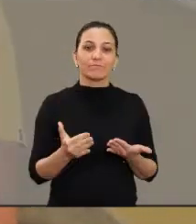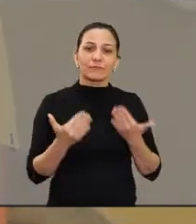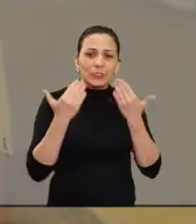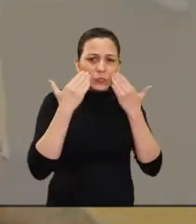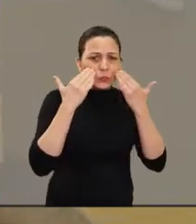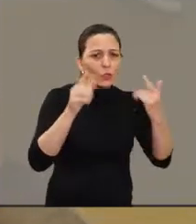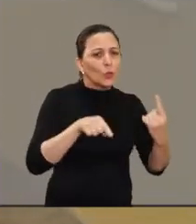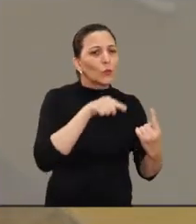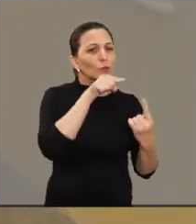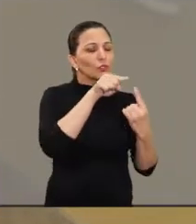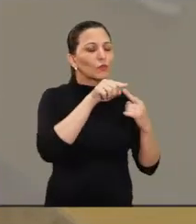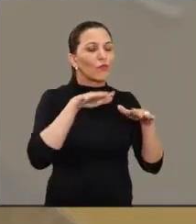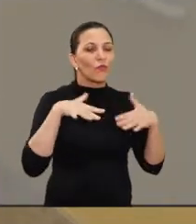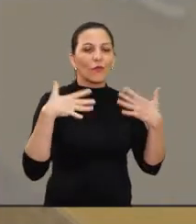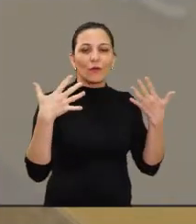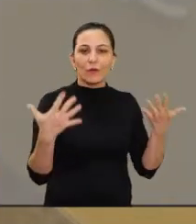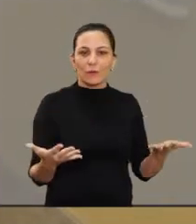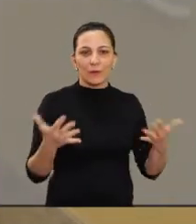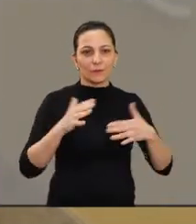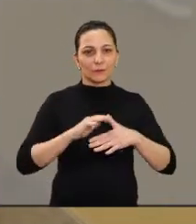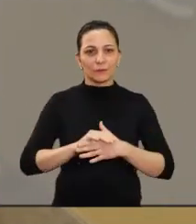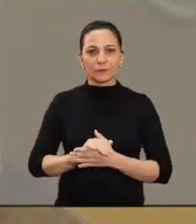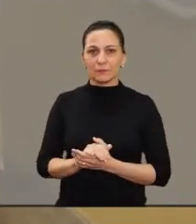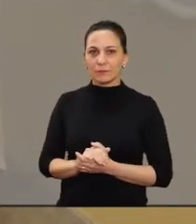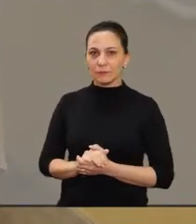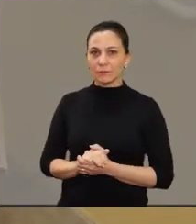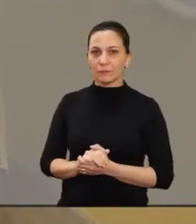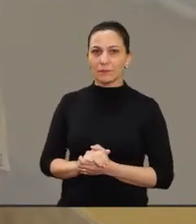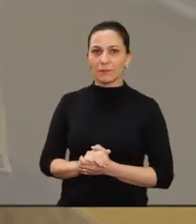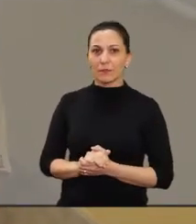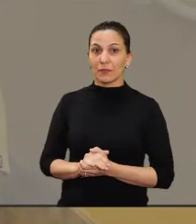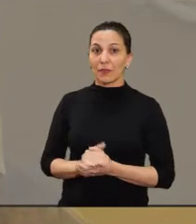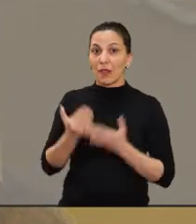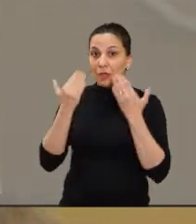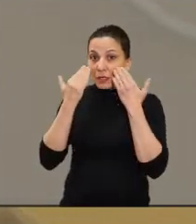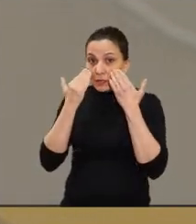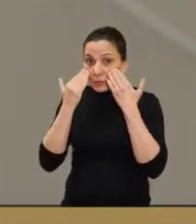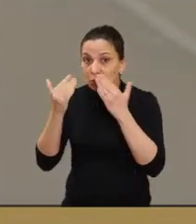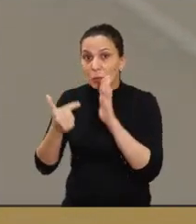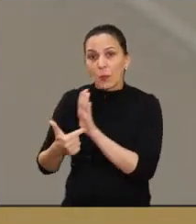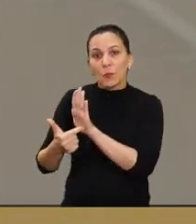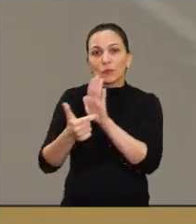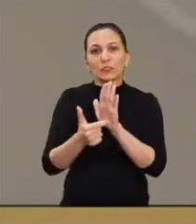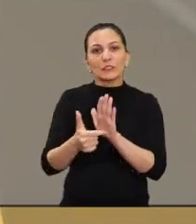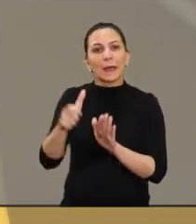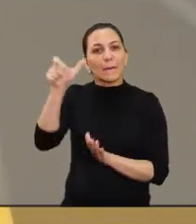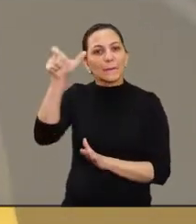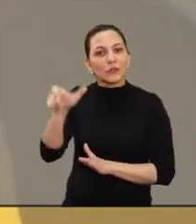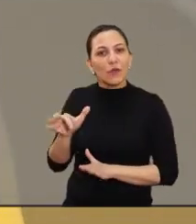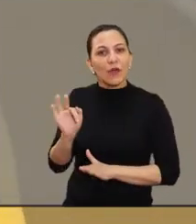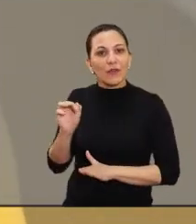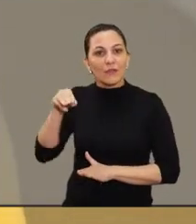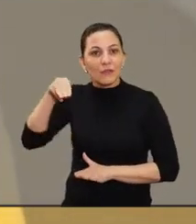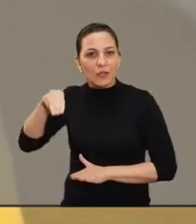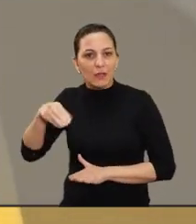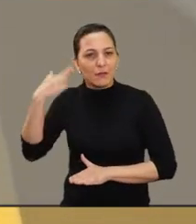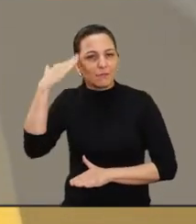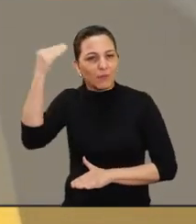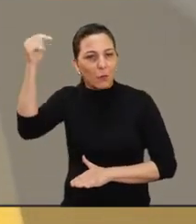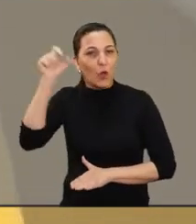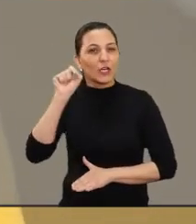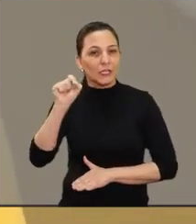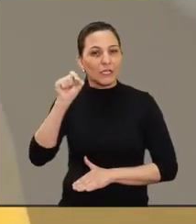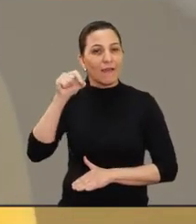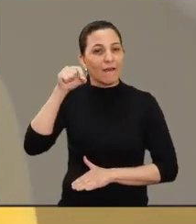Ronesier, qual é a finalidade desta exposição aqui na Câmara? Bem, Wagner, a principal é mostrar